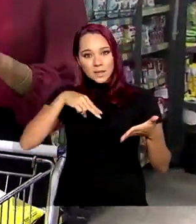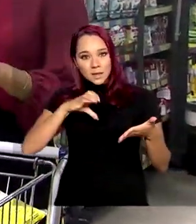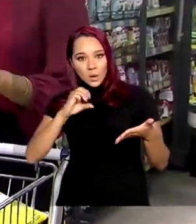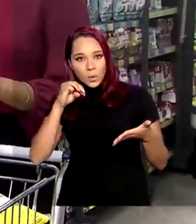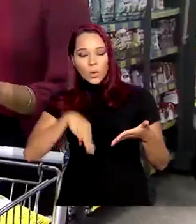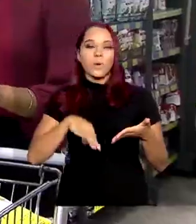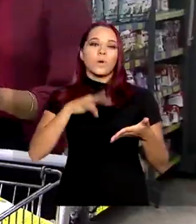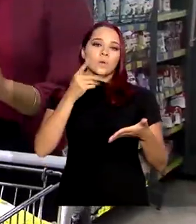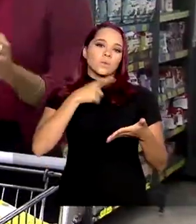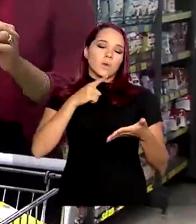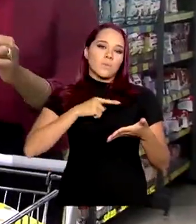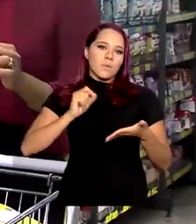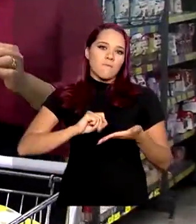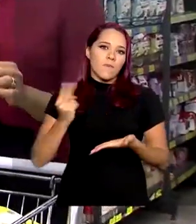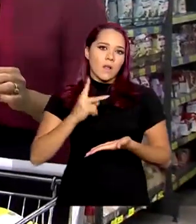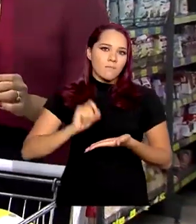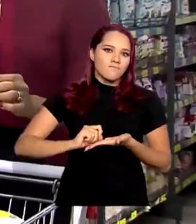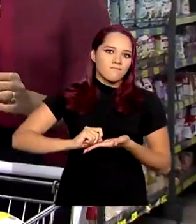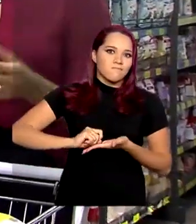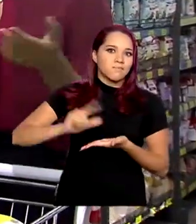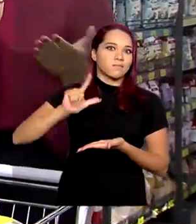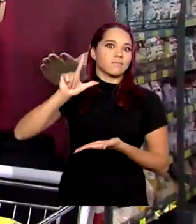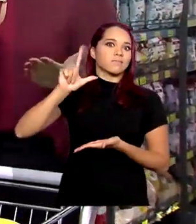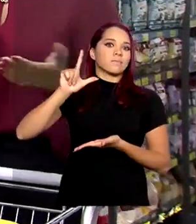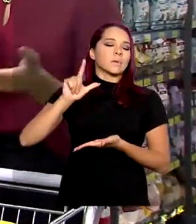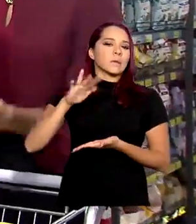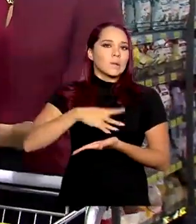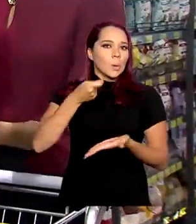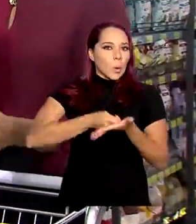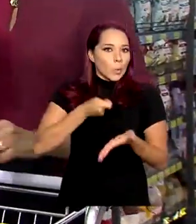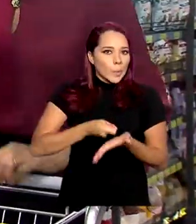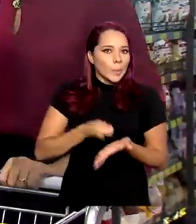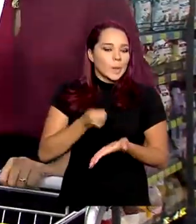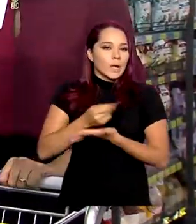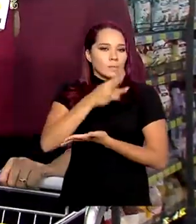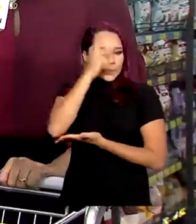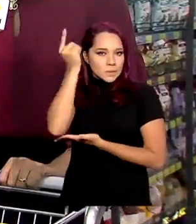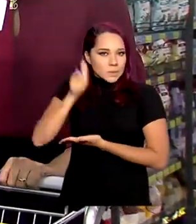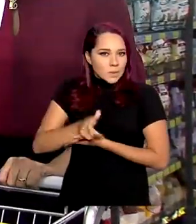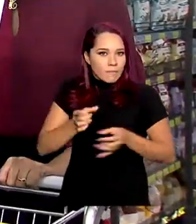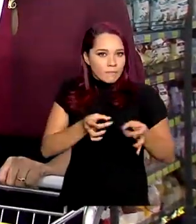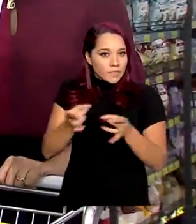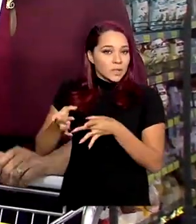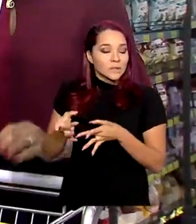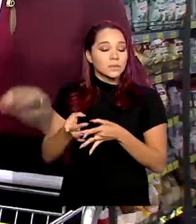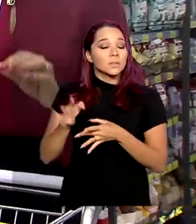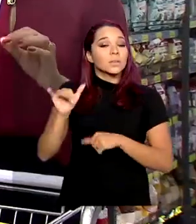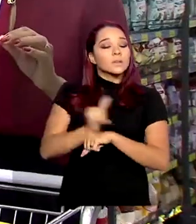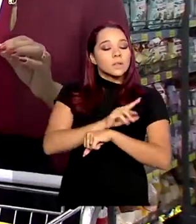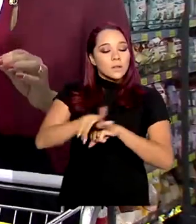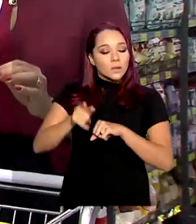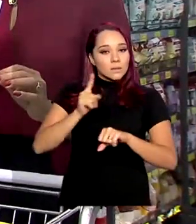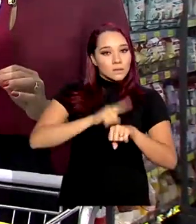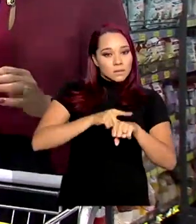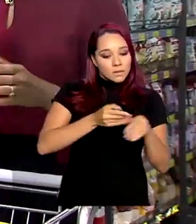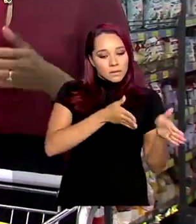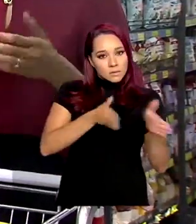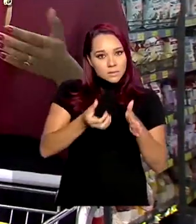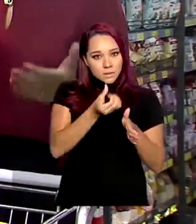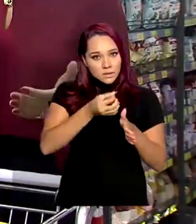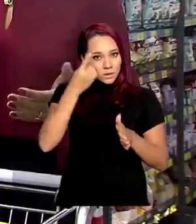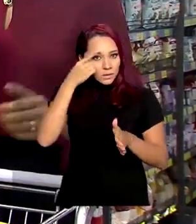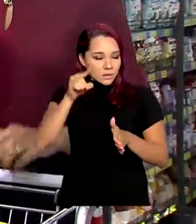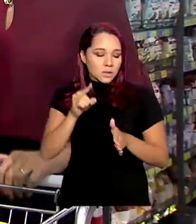aumentos de mercadorias desproporcionais cobrados pelos fornecedores. A medida vale por 60 dias